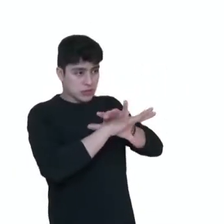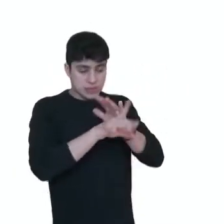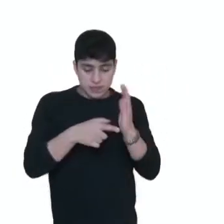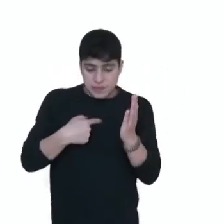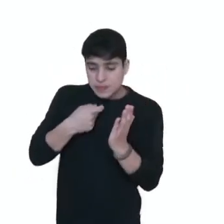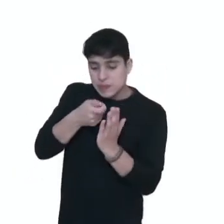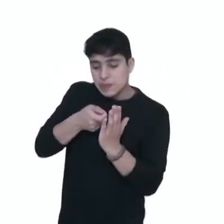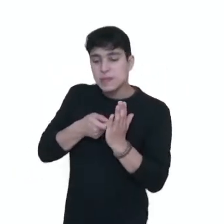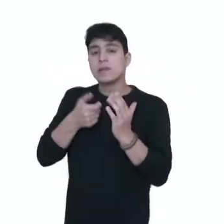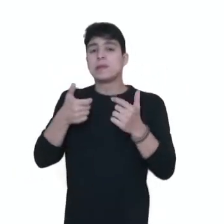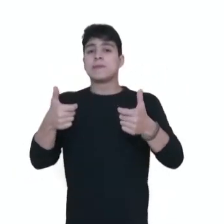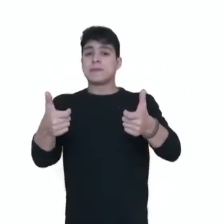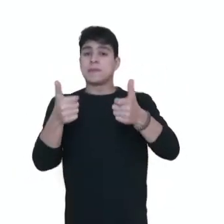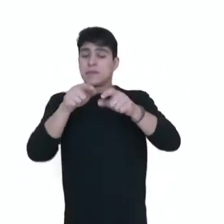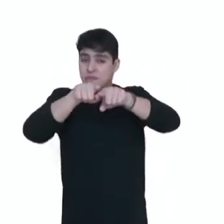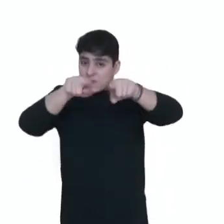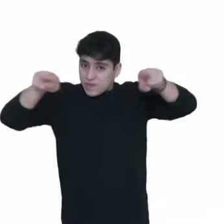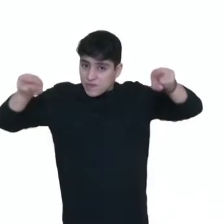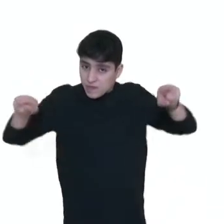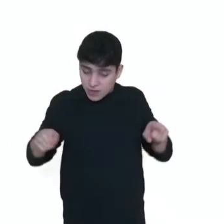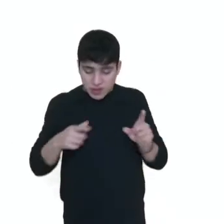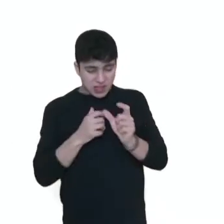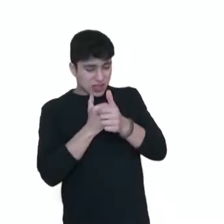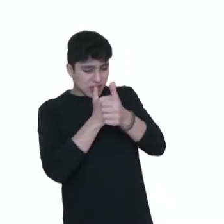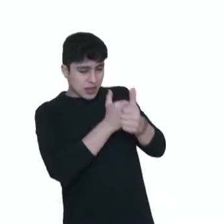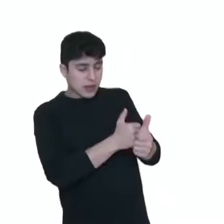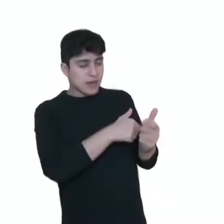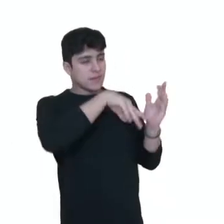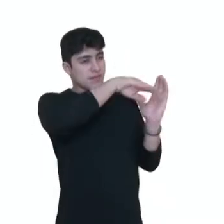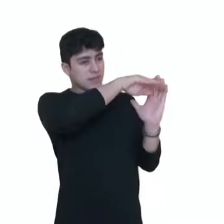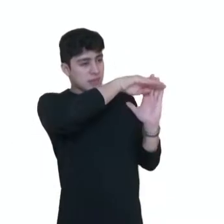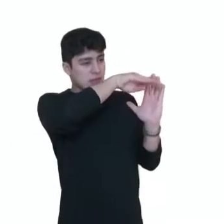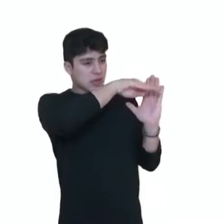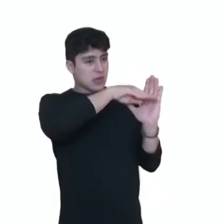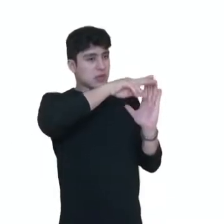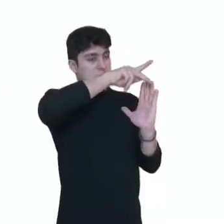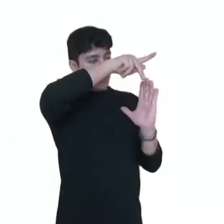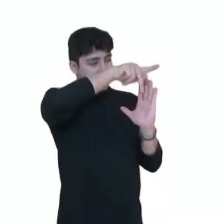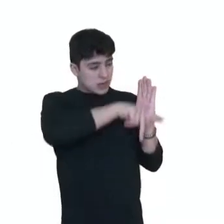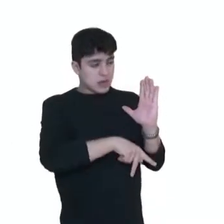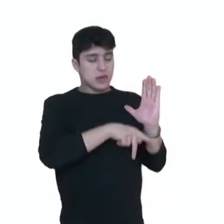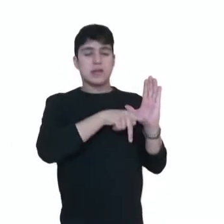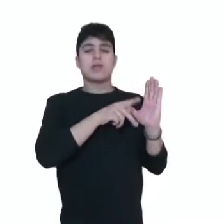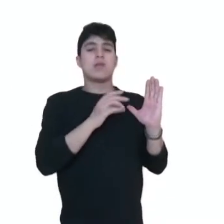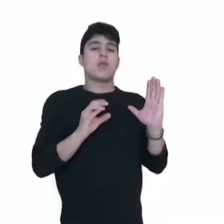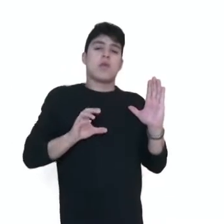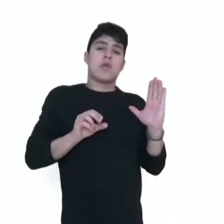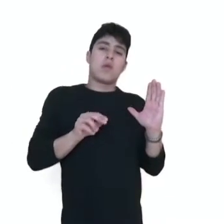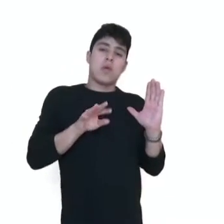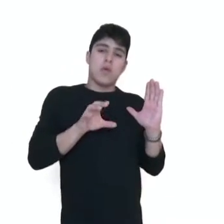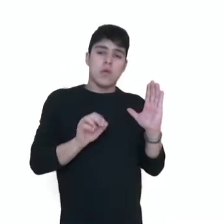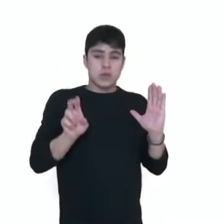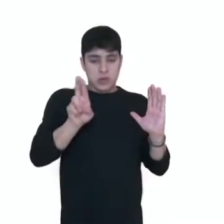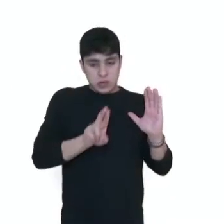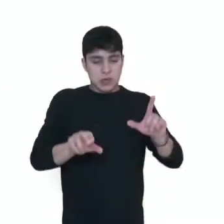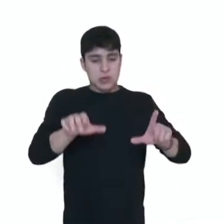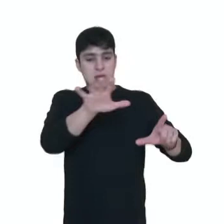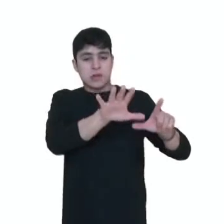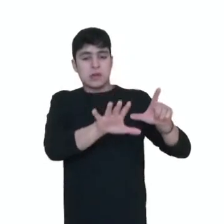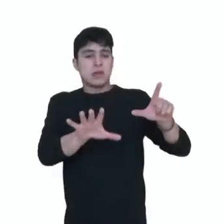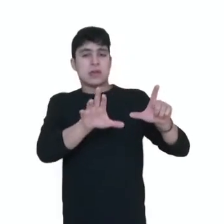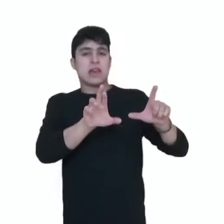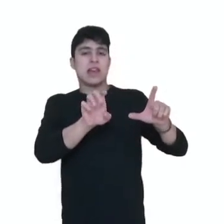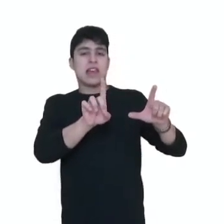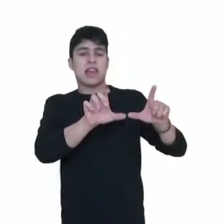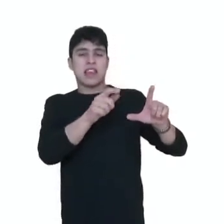conto. Então, a gente propõe aí que vocês sigam o passo a passo no planejamento desse conto e usando a plataforma Redação